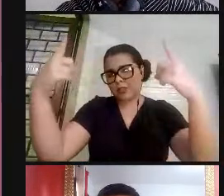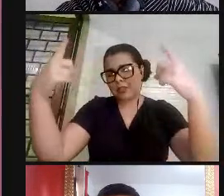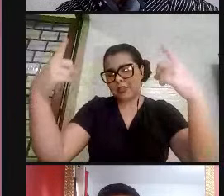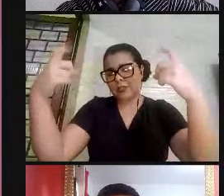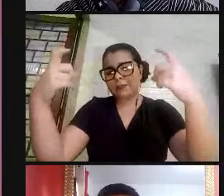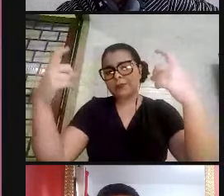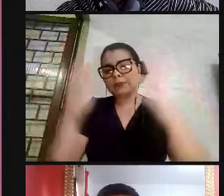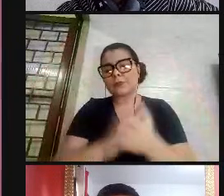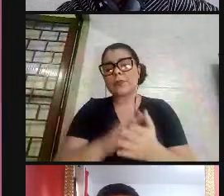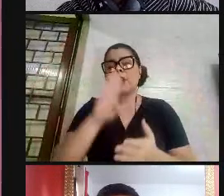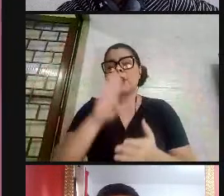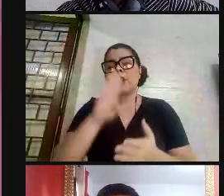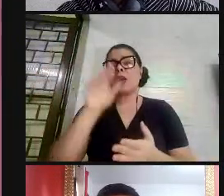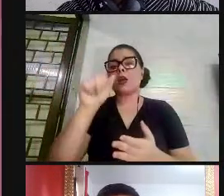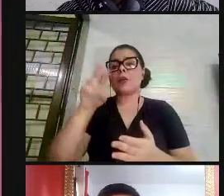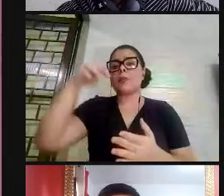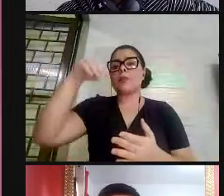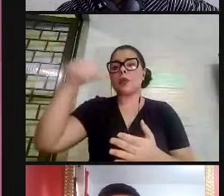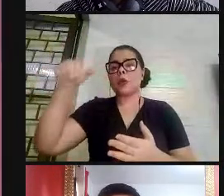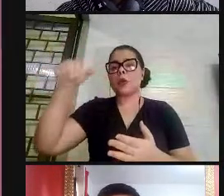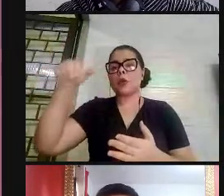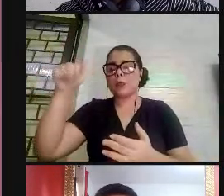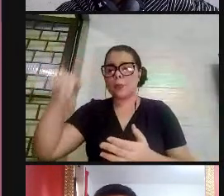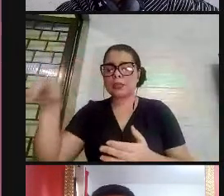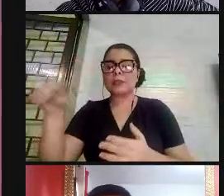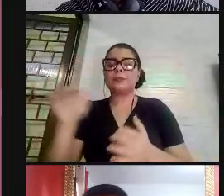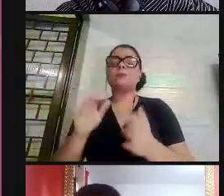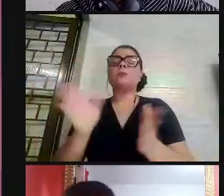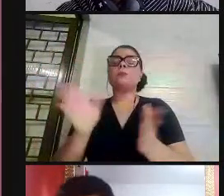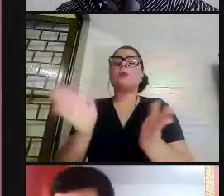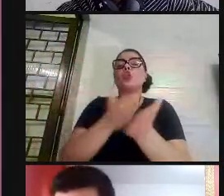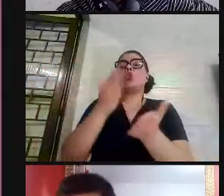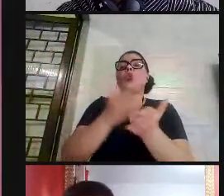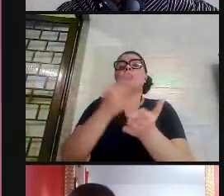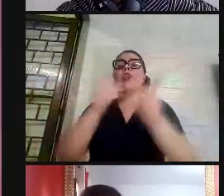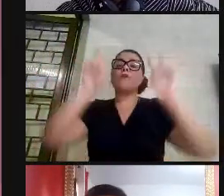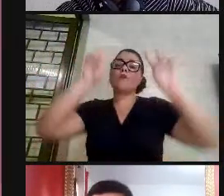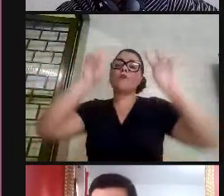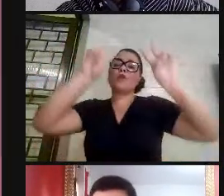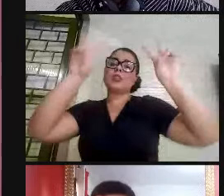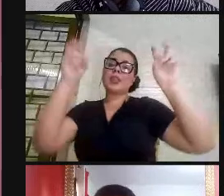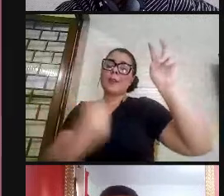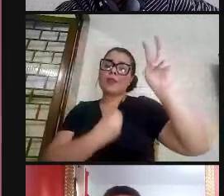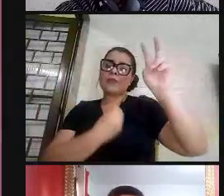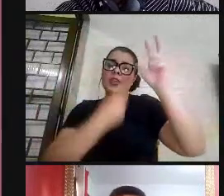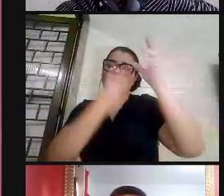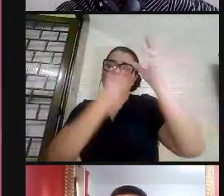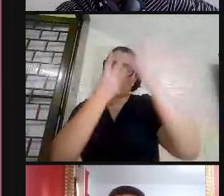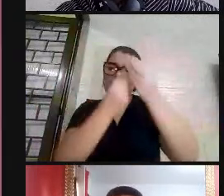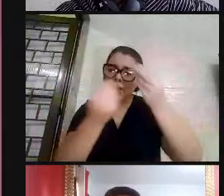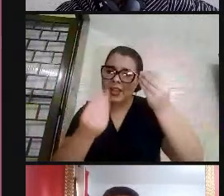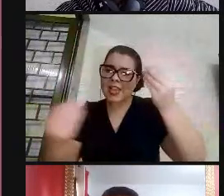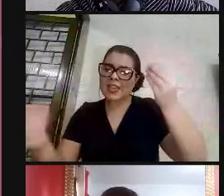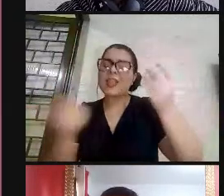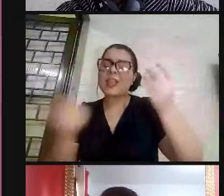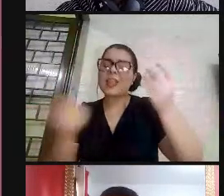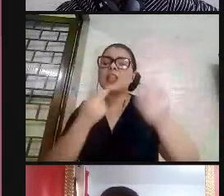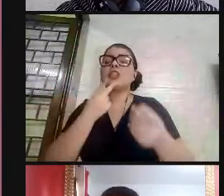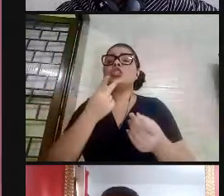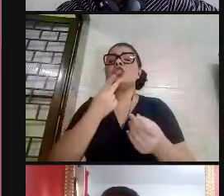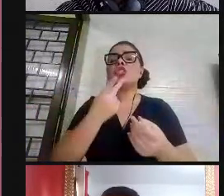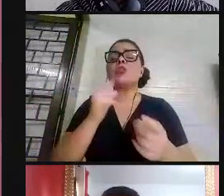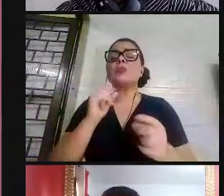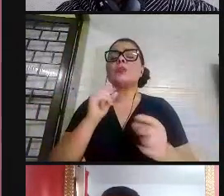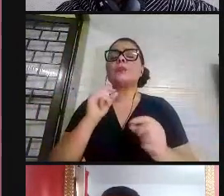Bauman, Zygmunt Bauman, em seu livro Vida Líquida, nos diz que somente os